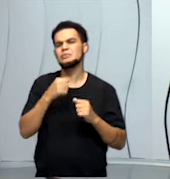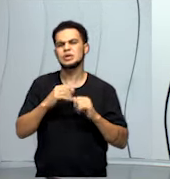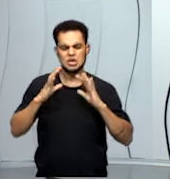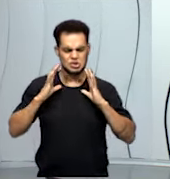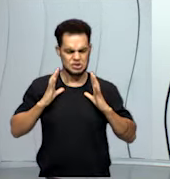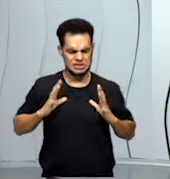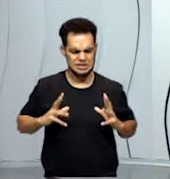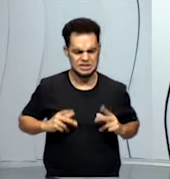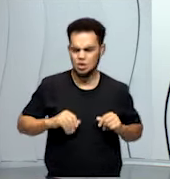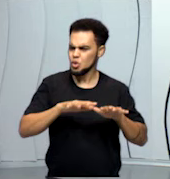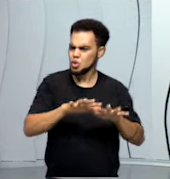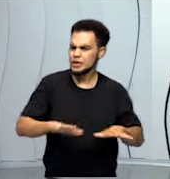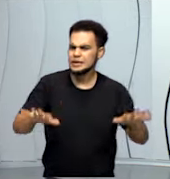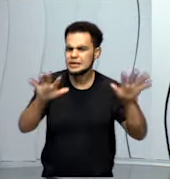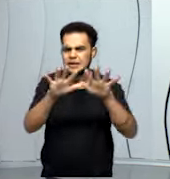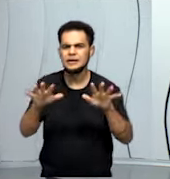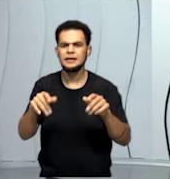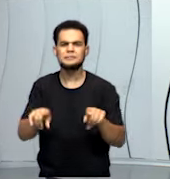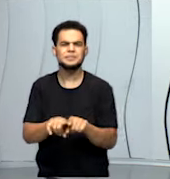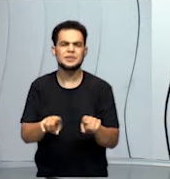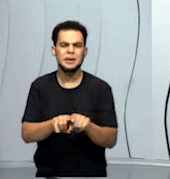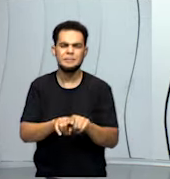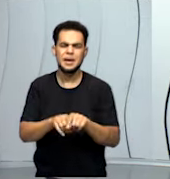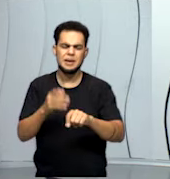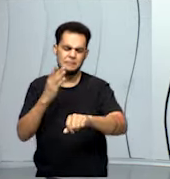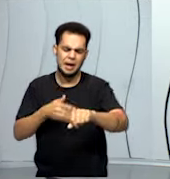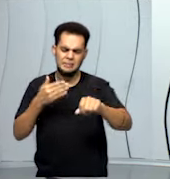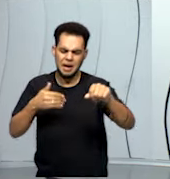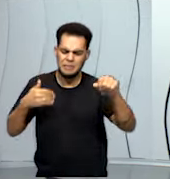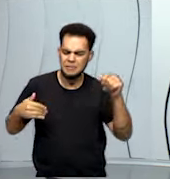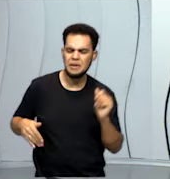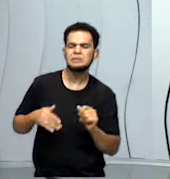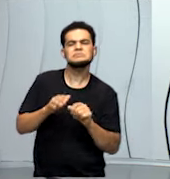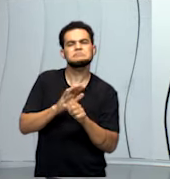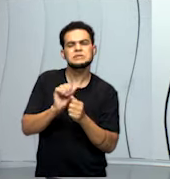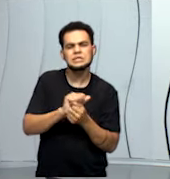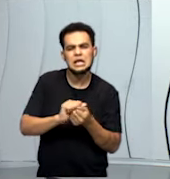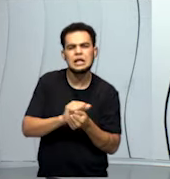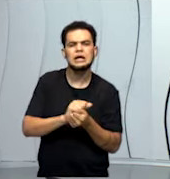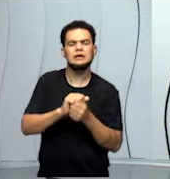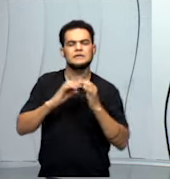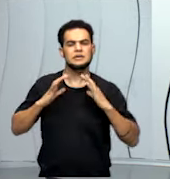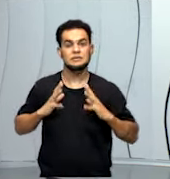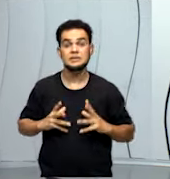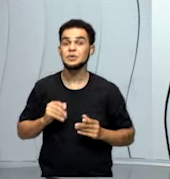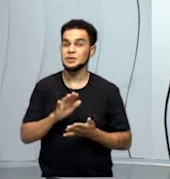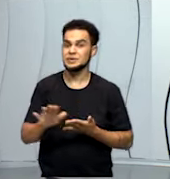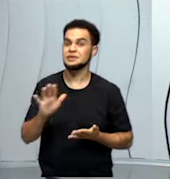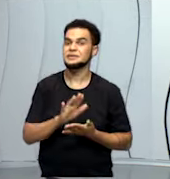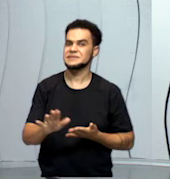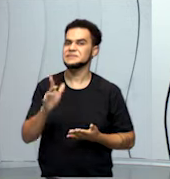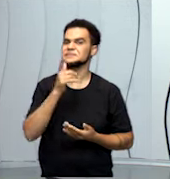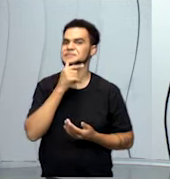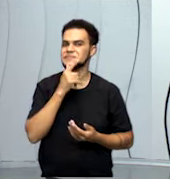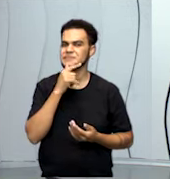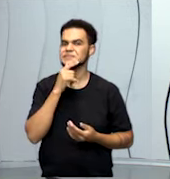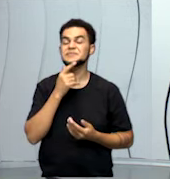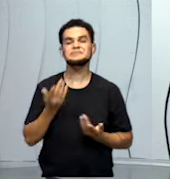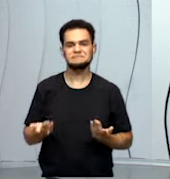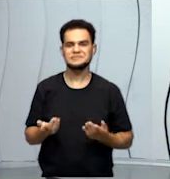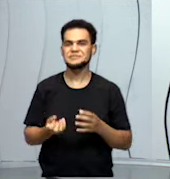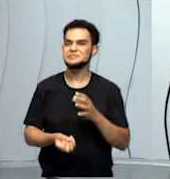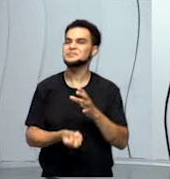higienização do ambiente, para a higienização das peças, então gasta muita água no processo